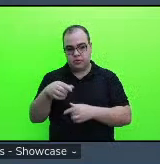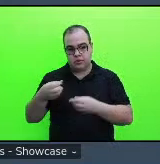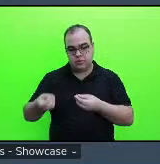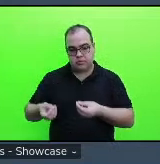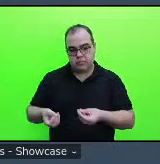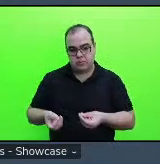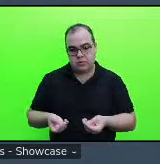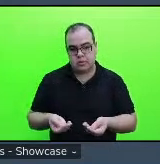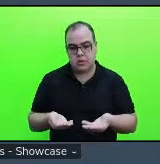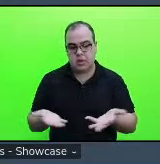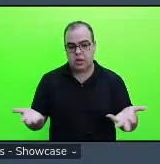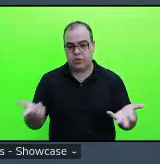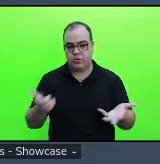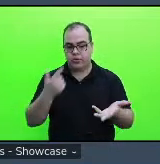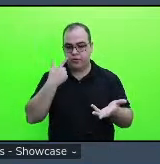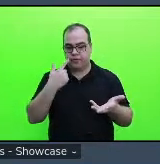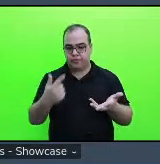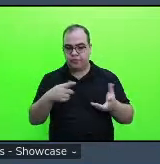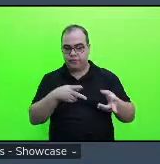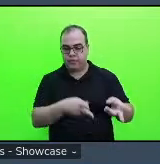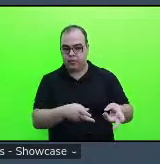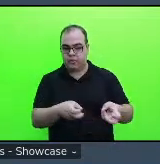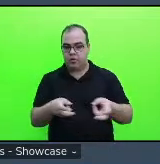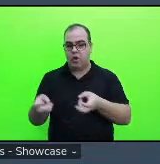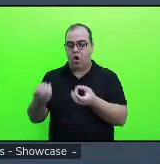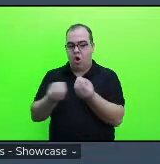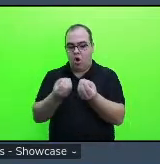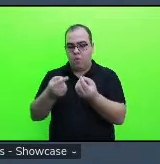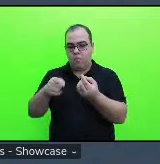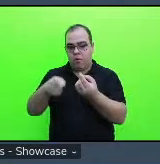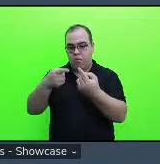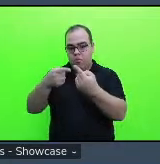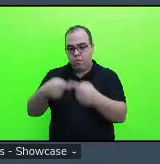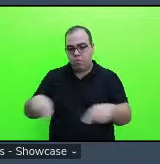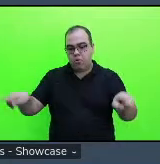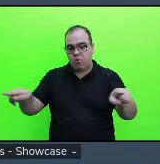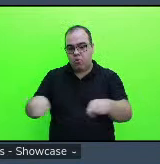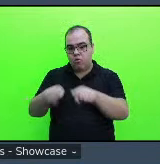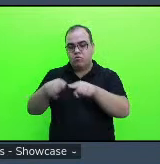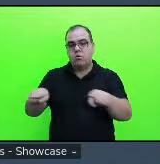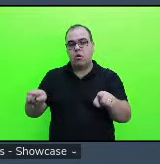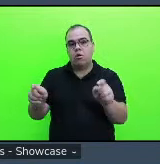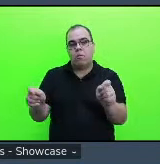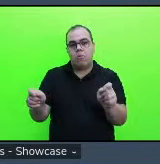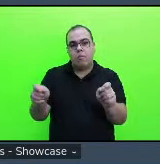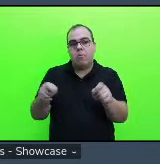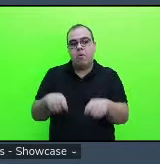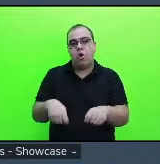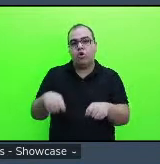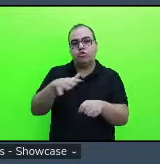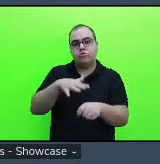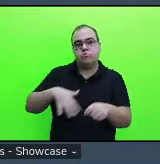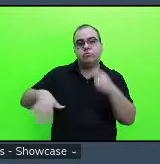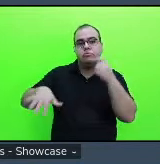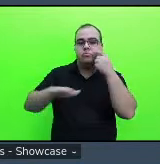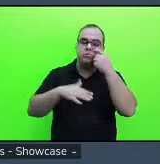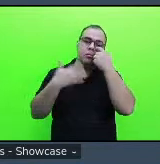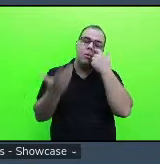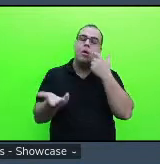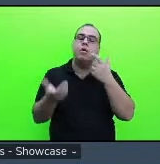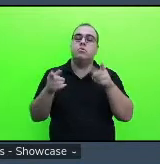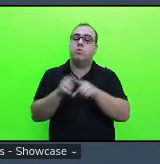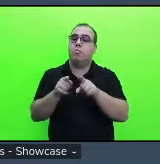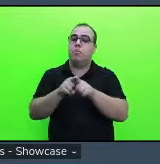de verificar como que a música pode ter realmente um efeito mas ao mesmo tempo eu gostei muito da sua postura crítica